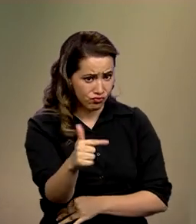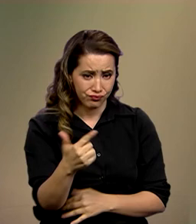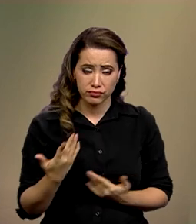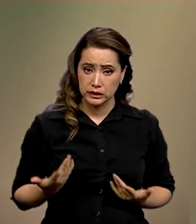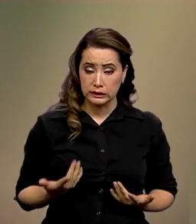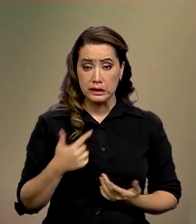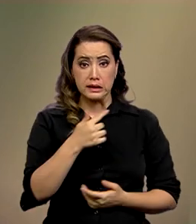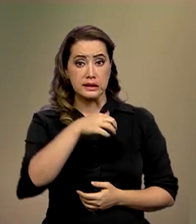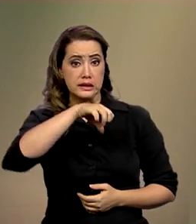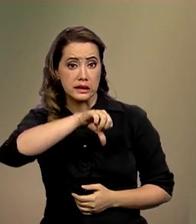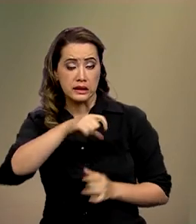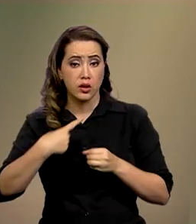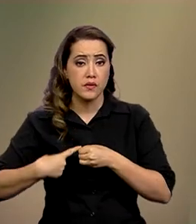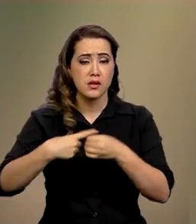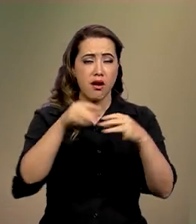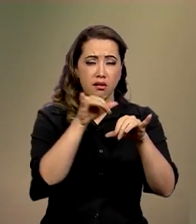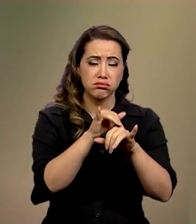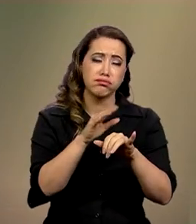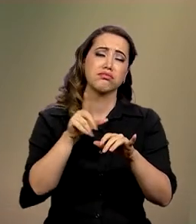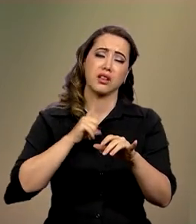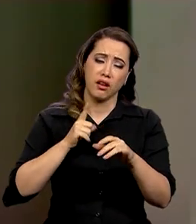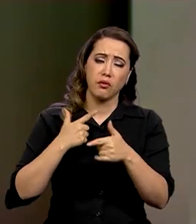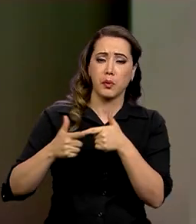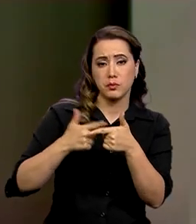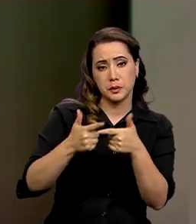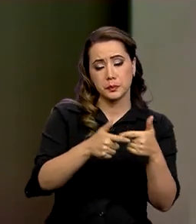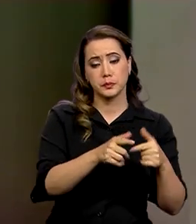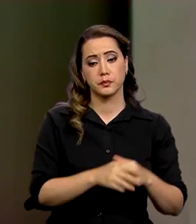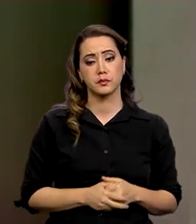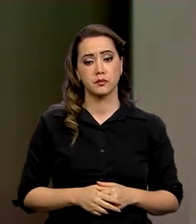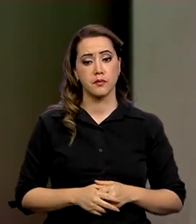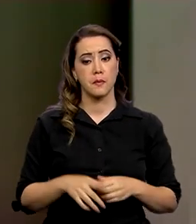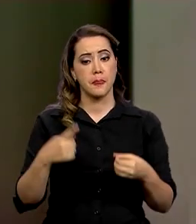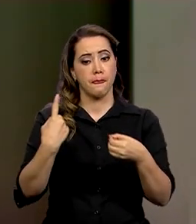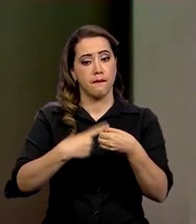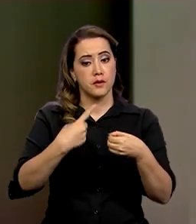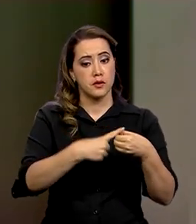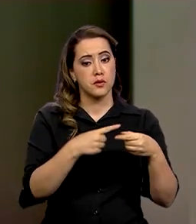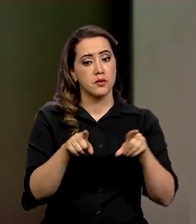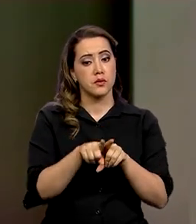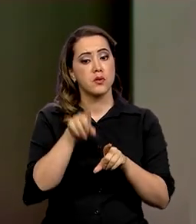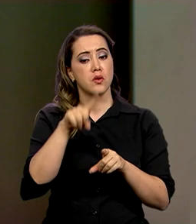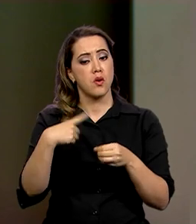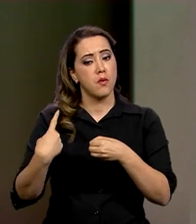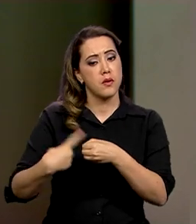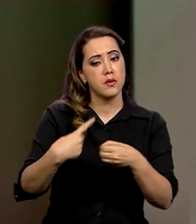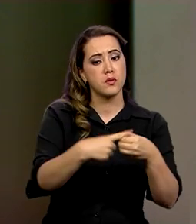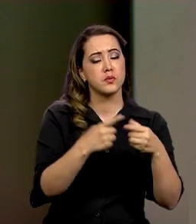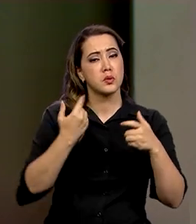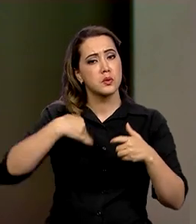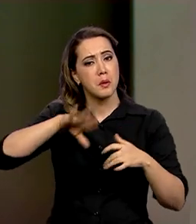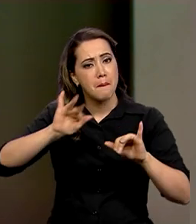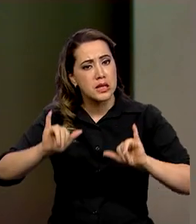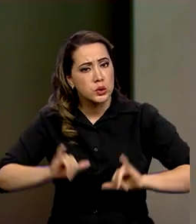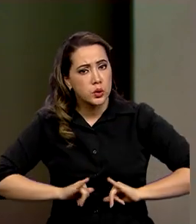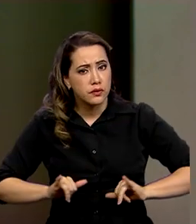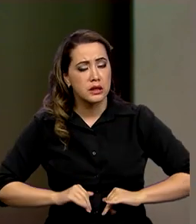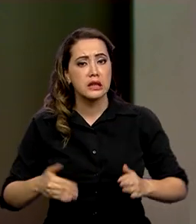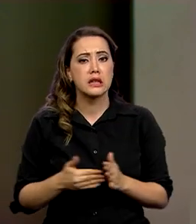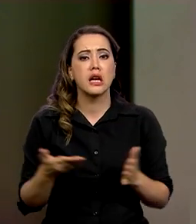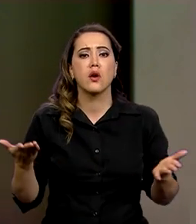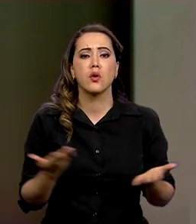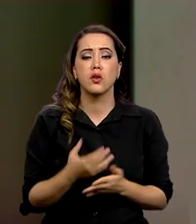79 municípios foram atingidos. E o município gaúcho de Mussum foi o mais afetado até agora.